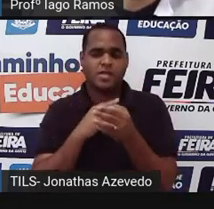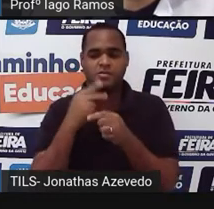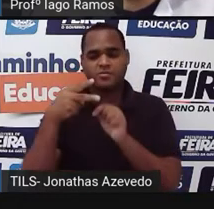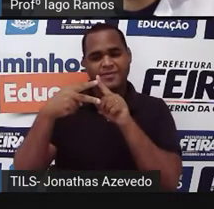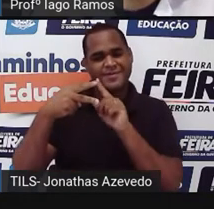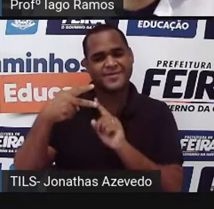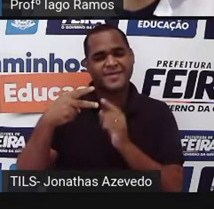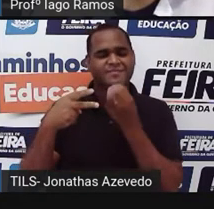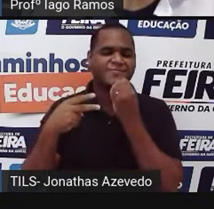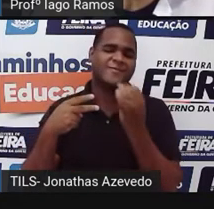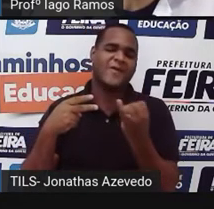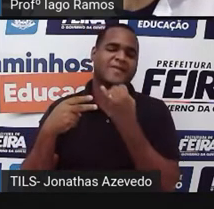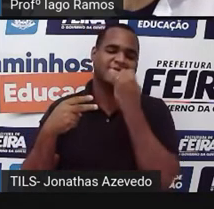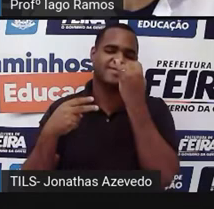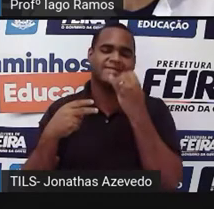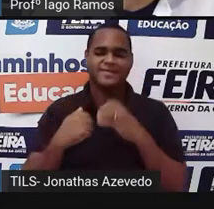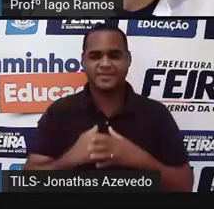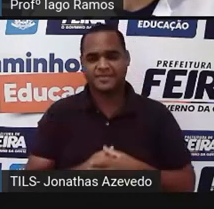operações beleza?